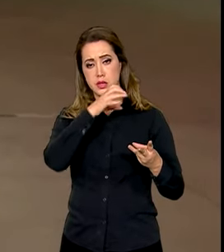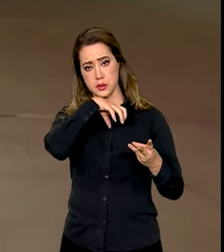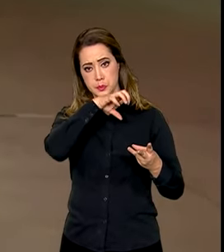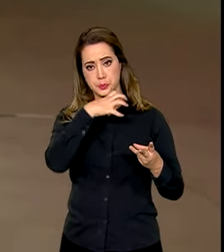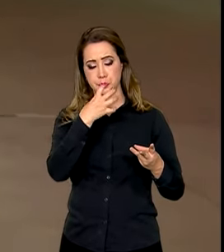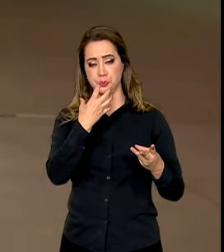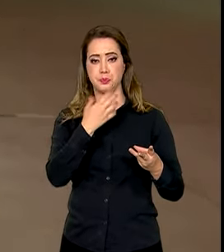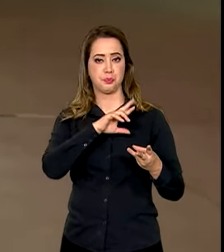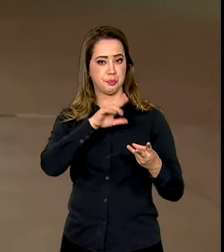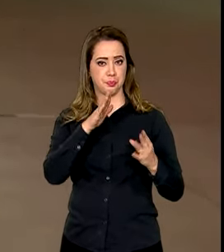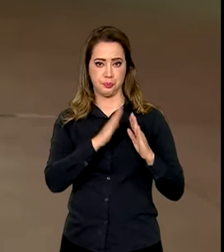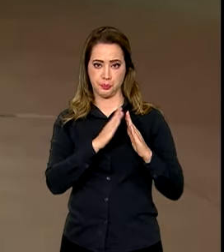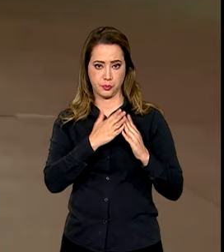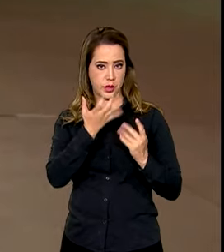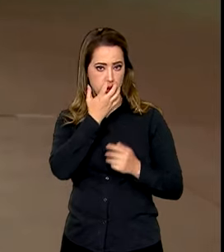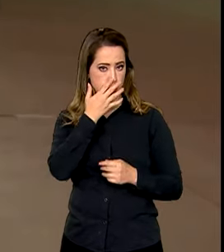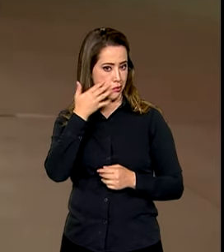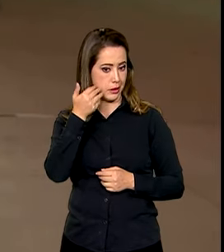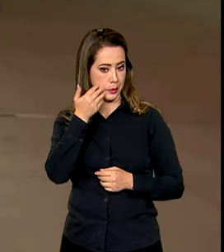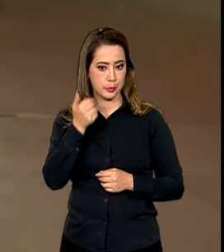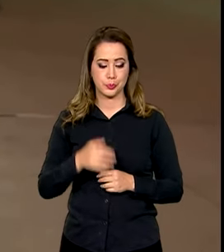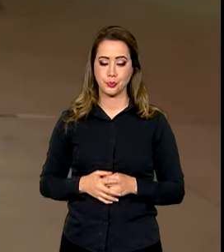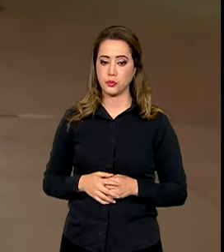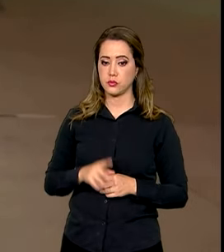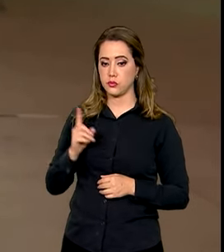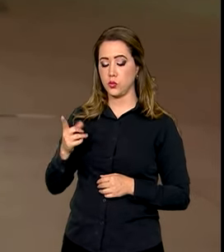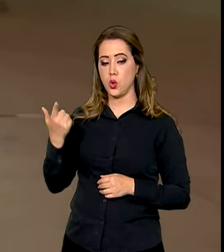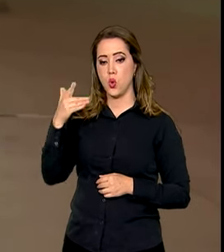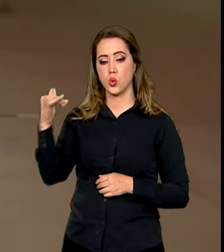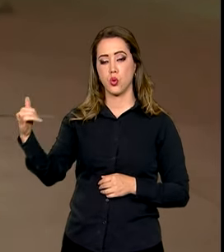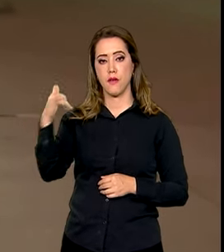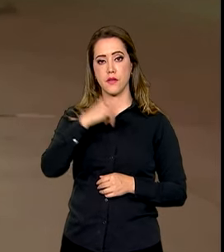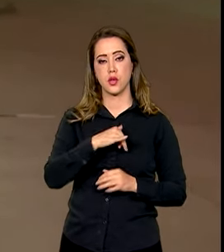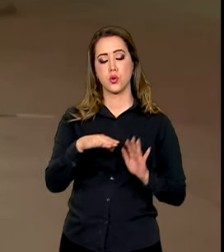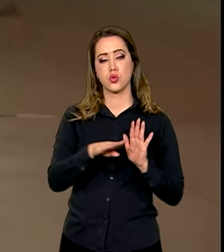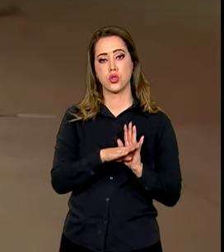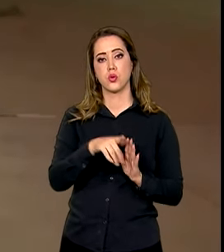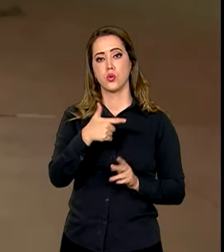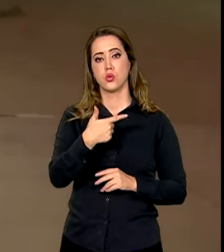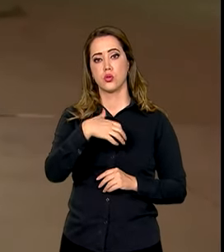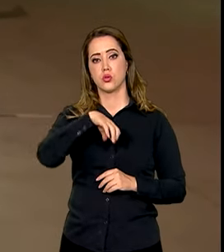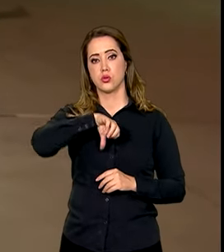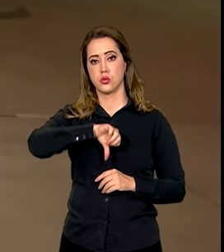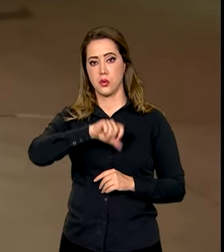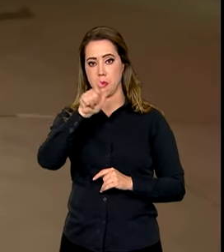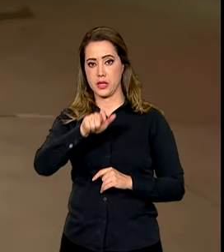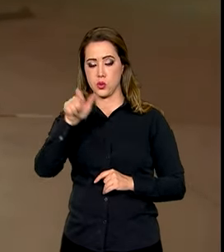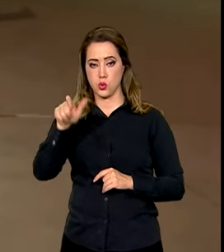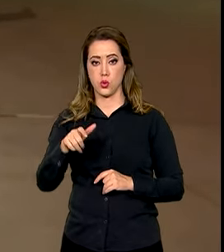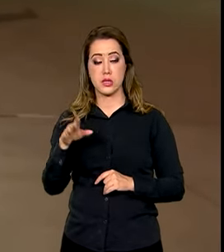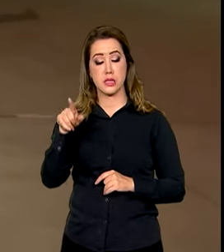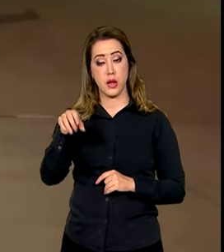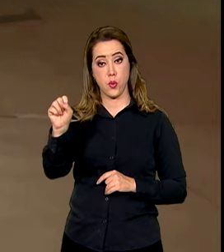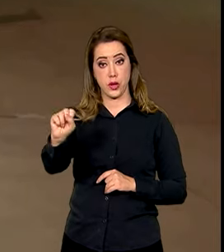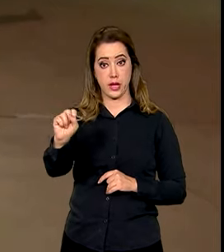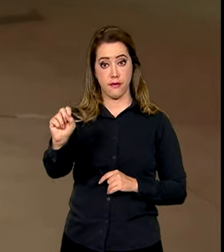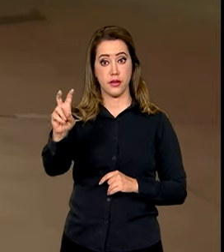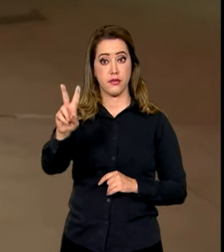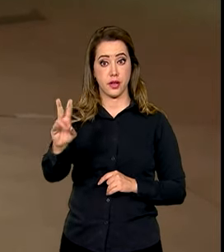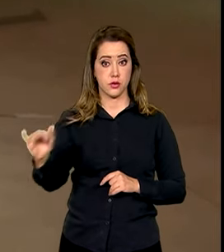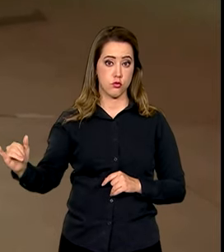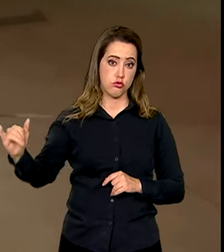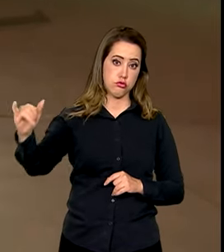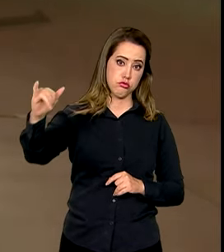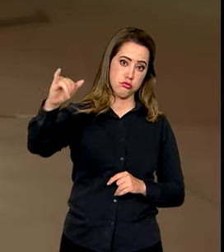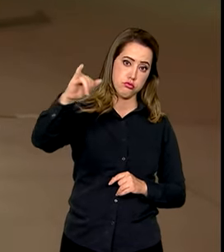mais um avião da Força Aérea Brasileira pousou no Rio de Janeiro com 209 passageiros. É o oitavo voo de resgate